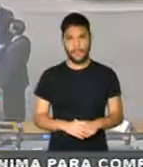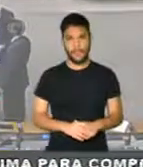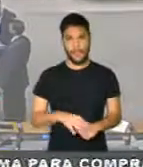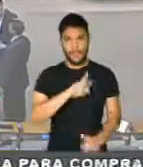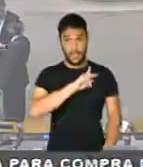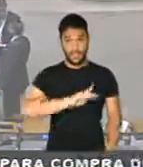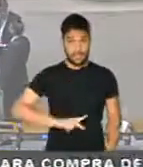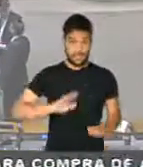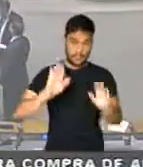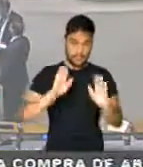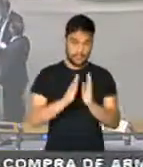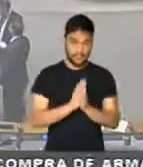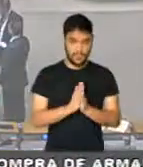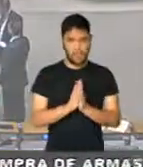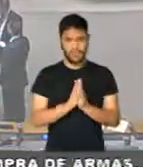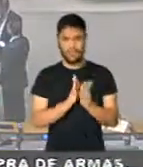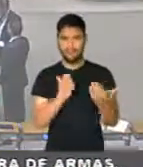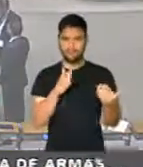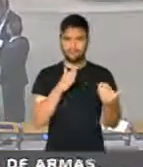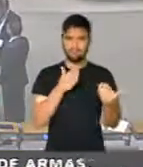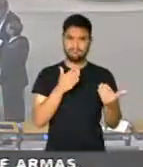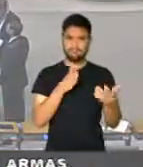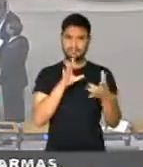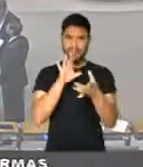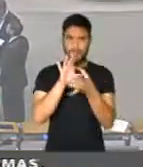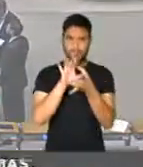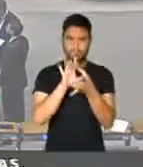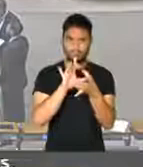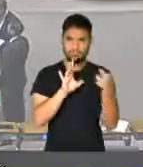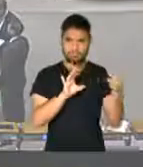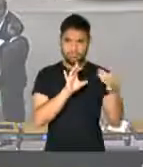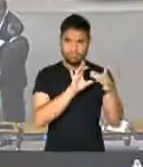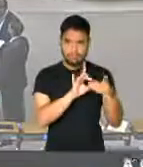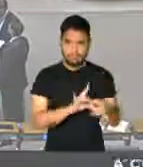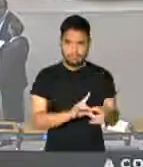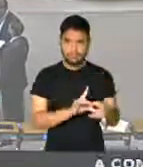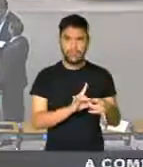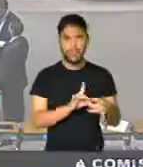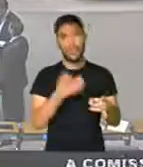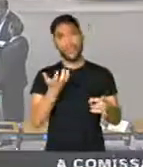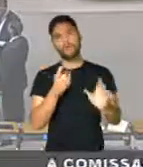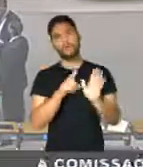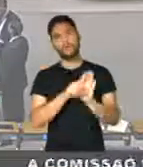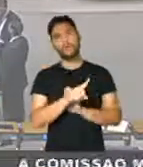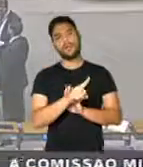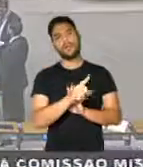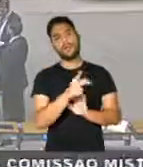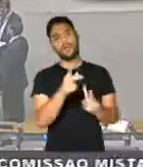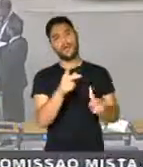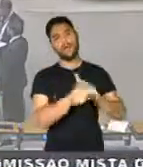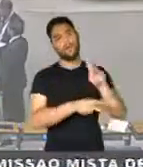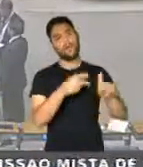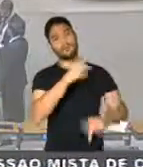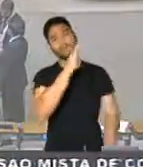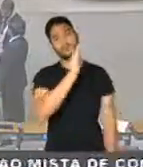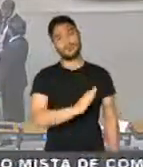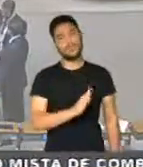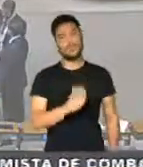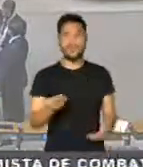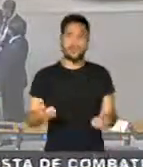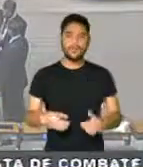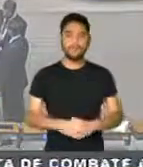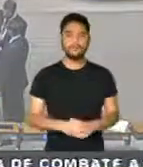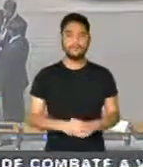Presidente, para ser coerente, eu quero fazer uma pergunta em nome do povo brasileiro. Até